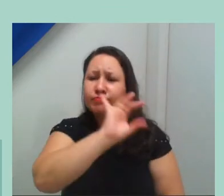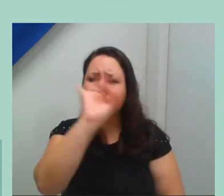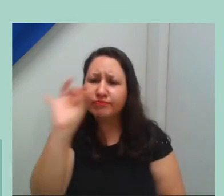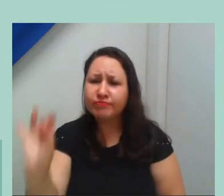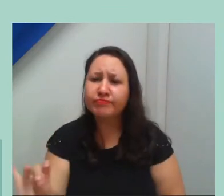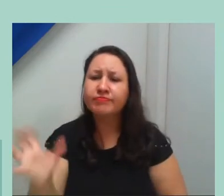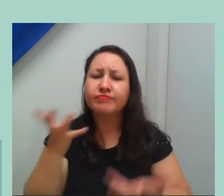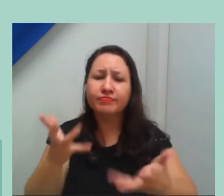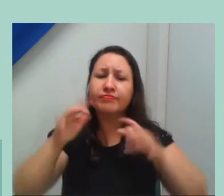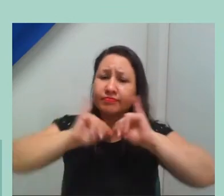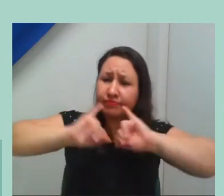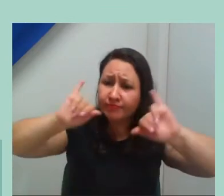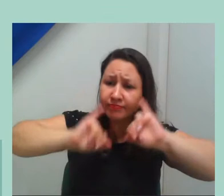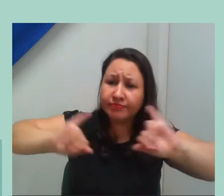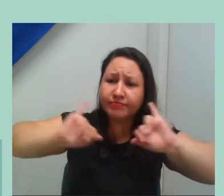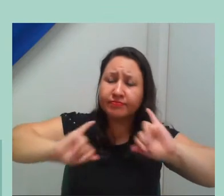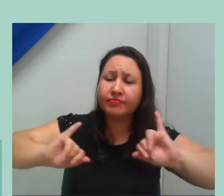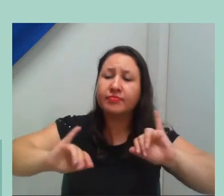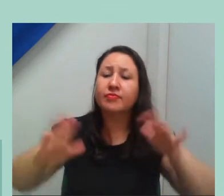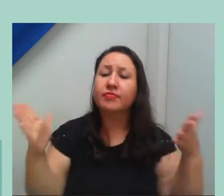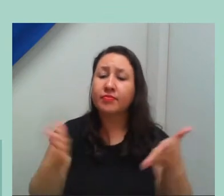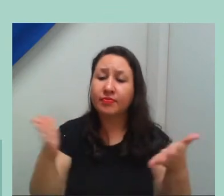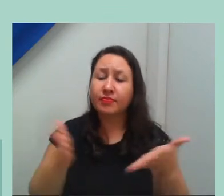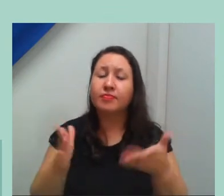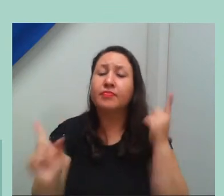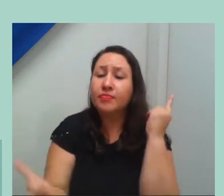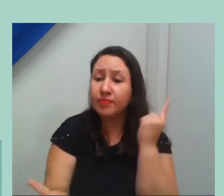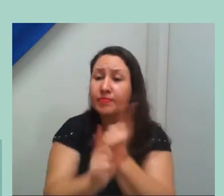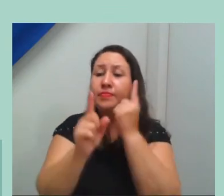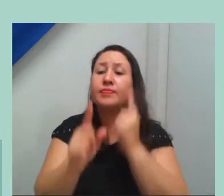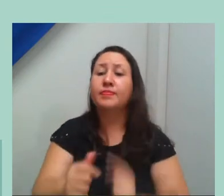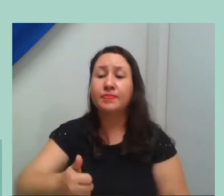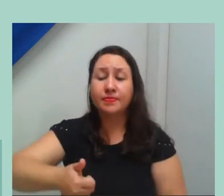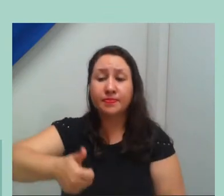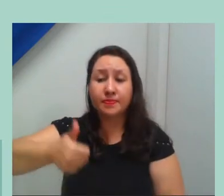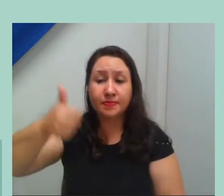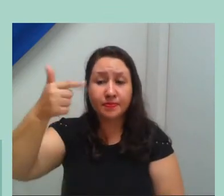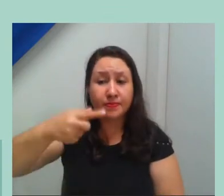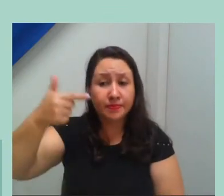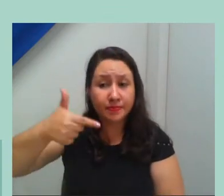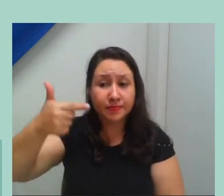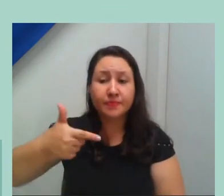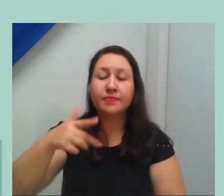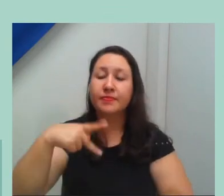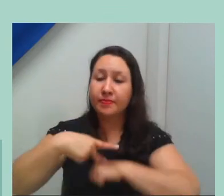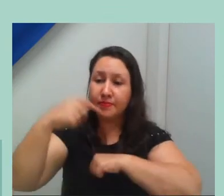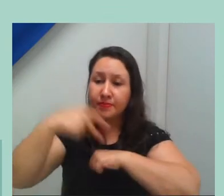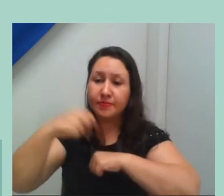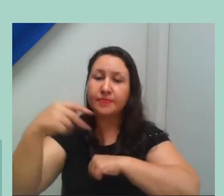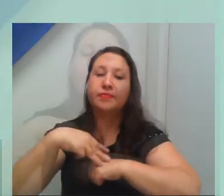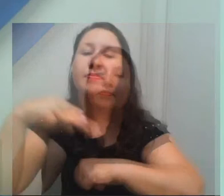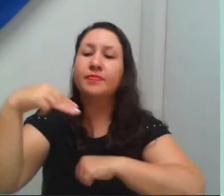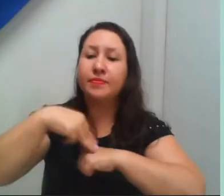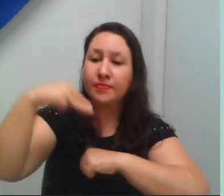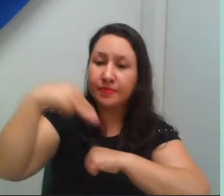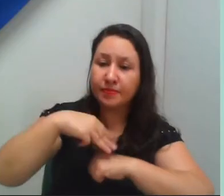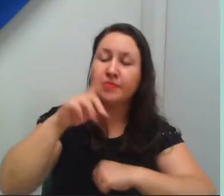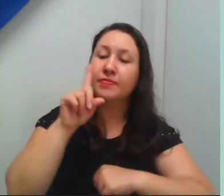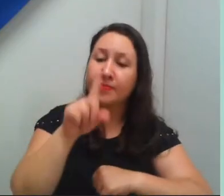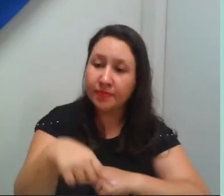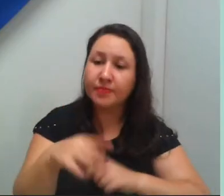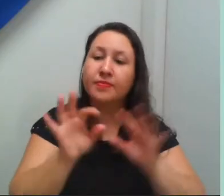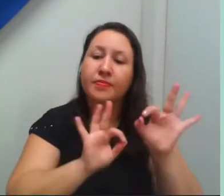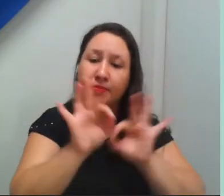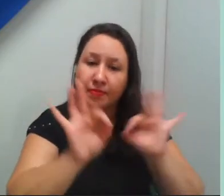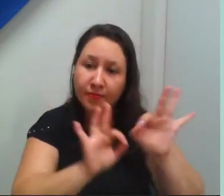que esse segundo encontro de pós-graduação do IFAC, ele é organizado, então, pelo Programa de Mestrado Profissional em